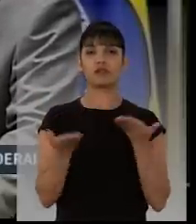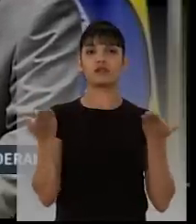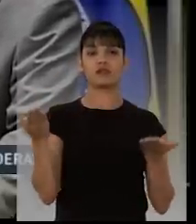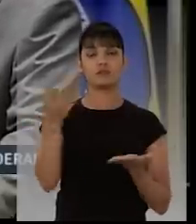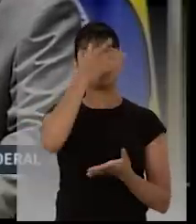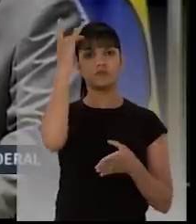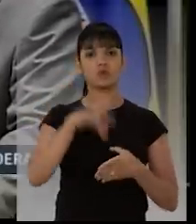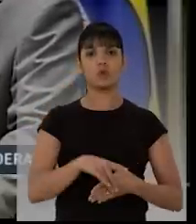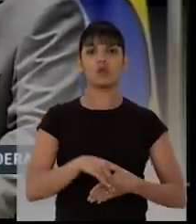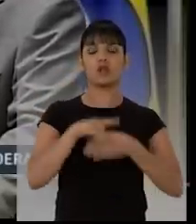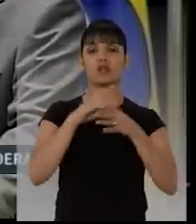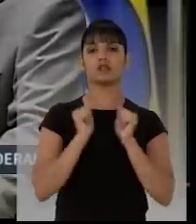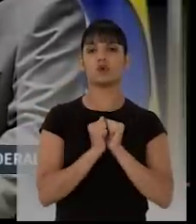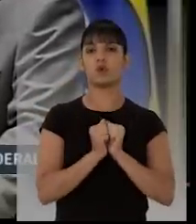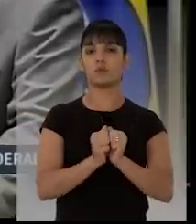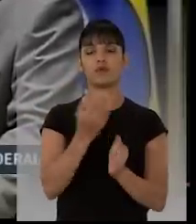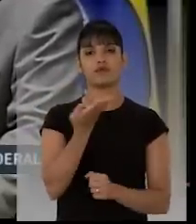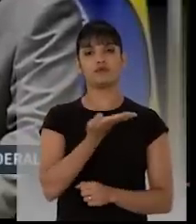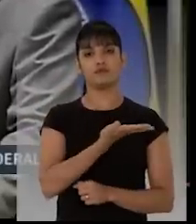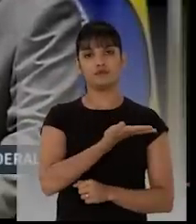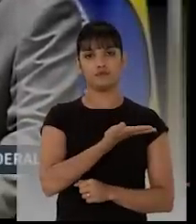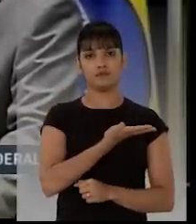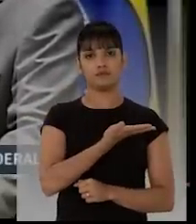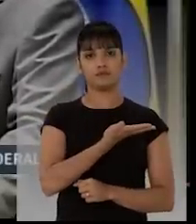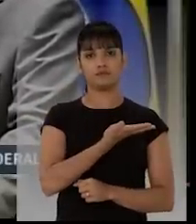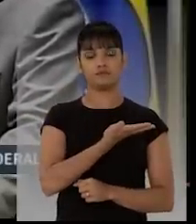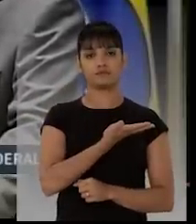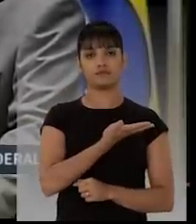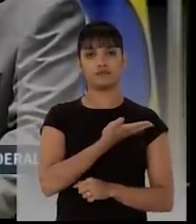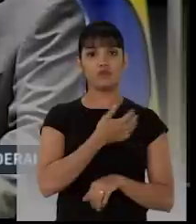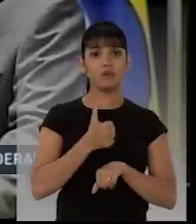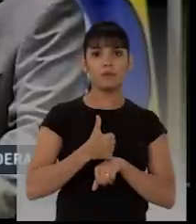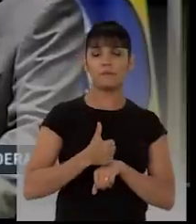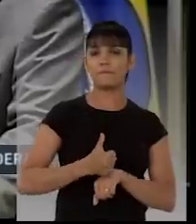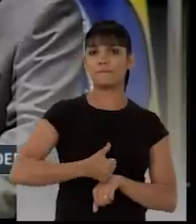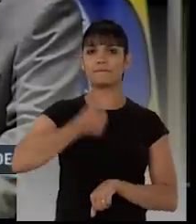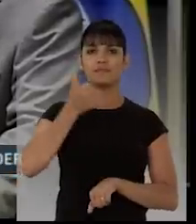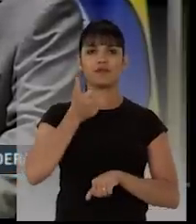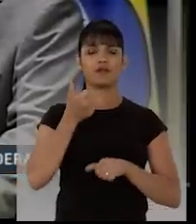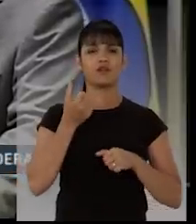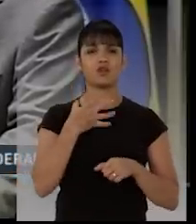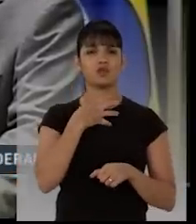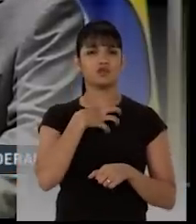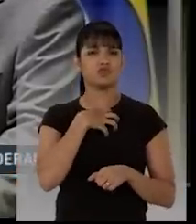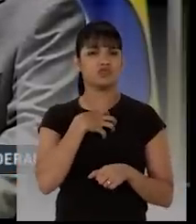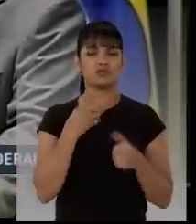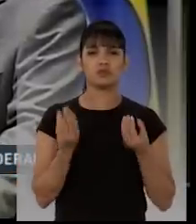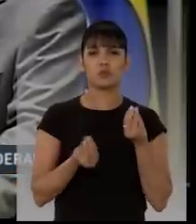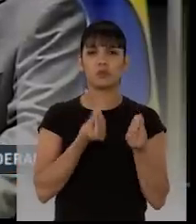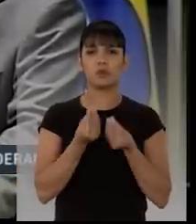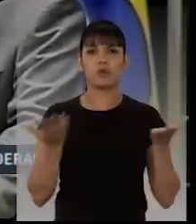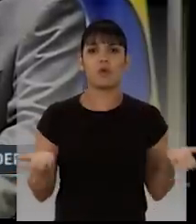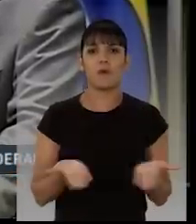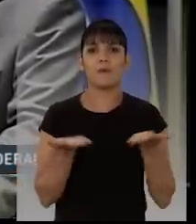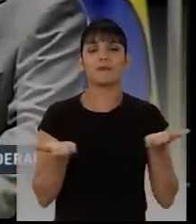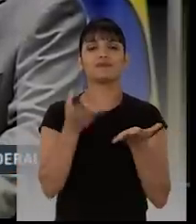um companheiro, um amigo. A melhor forma de homenagear a memória de Eduardo Campos